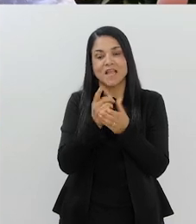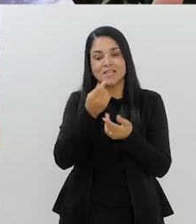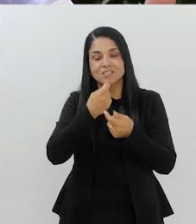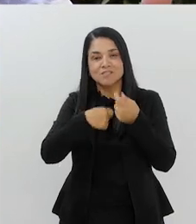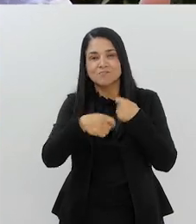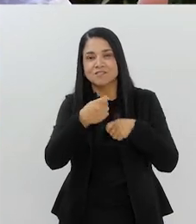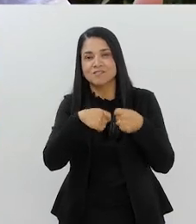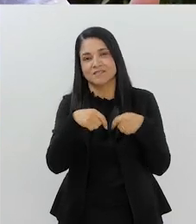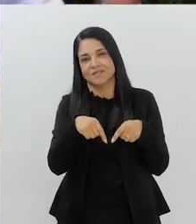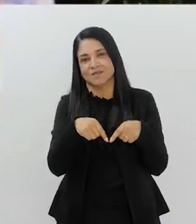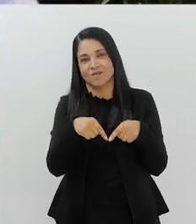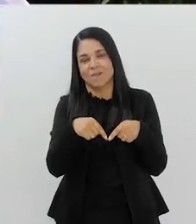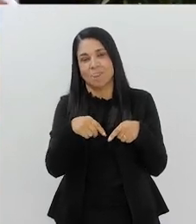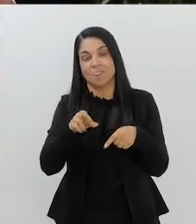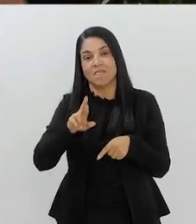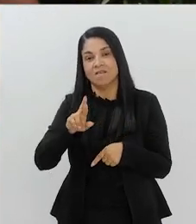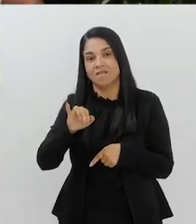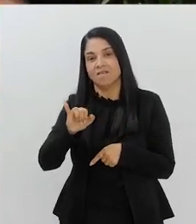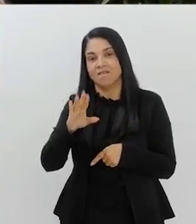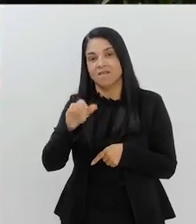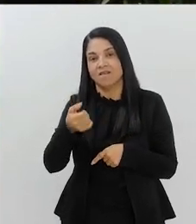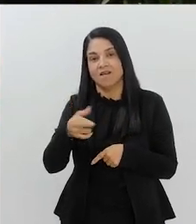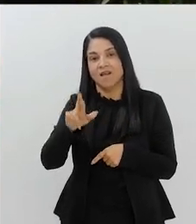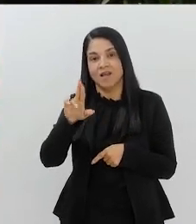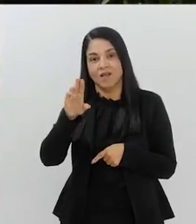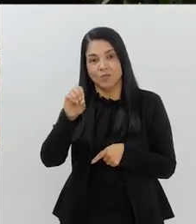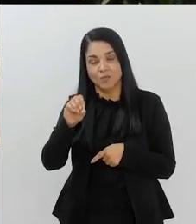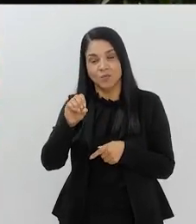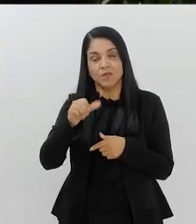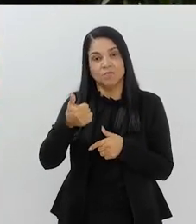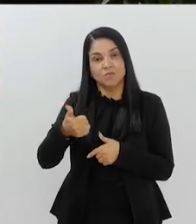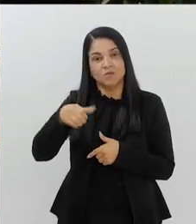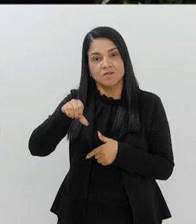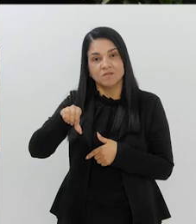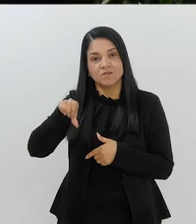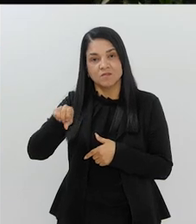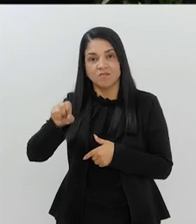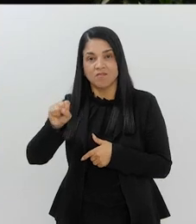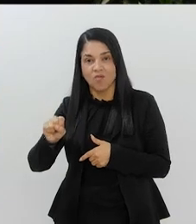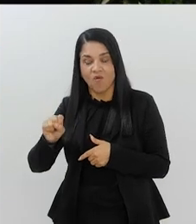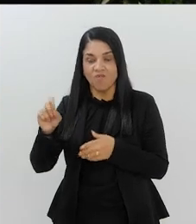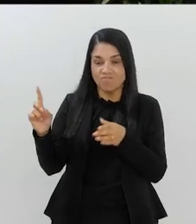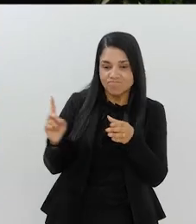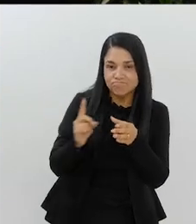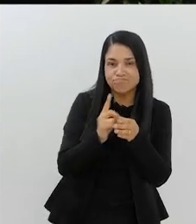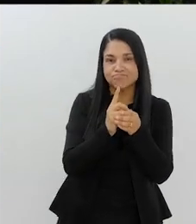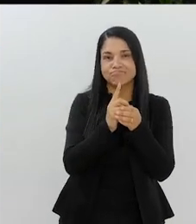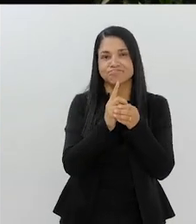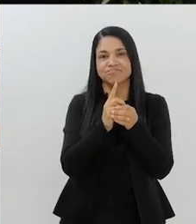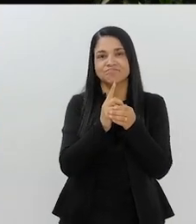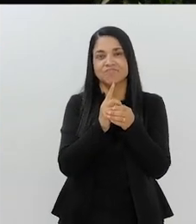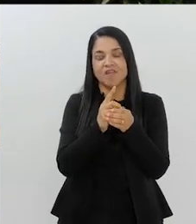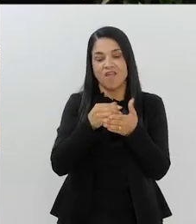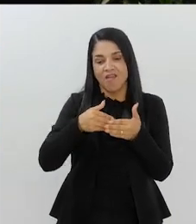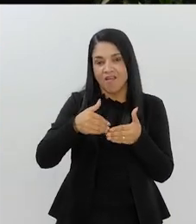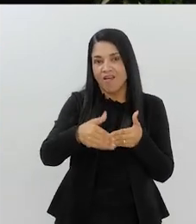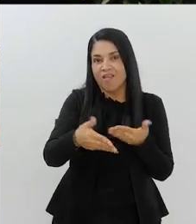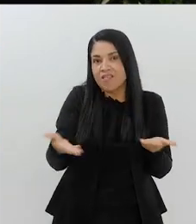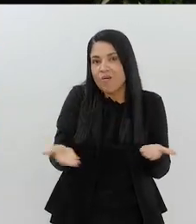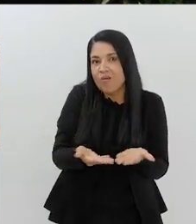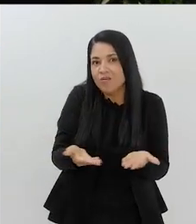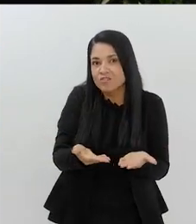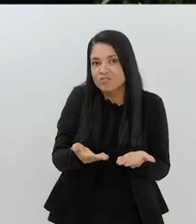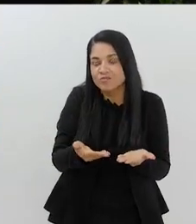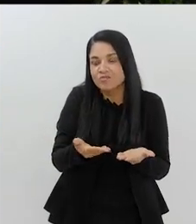daquela administração. Ricardo Teixeira, que entrou em 1989, ficou, até recentemente,